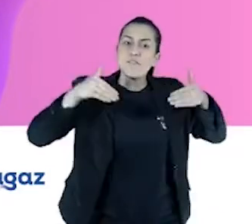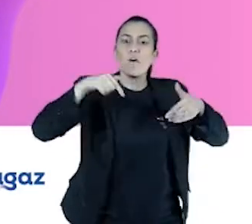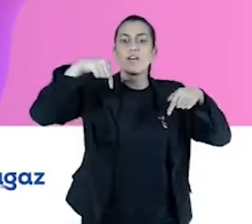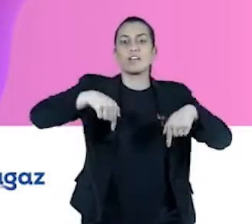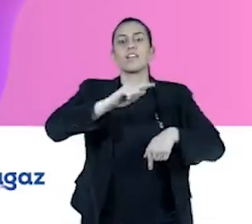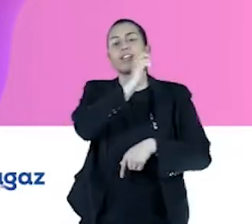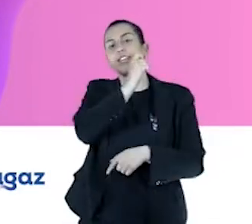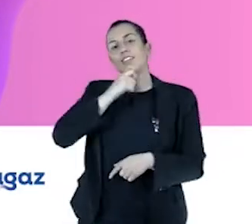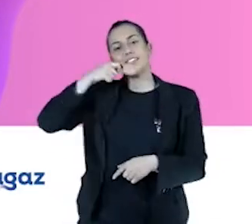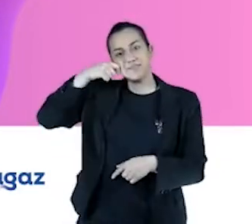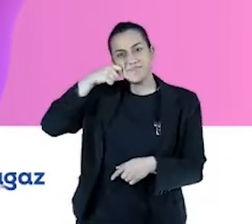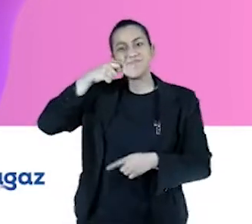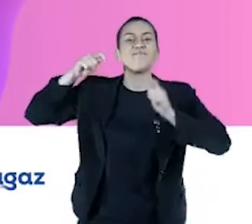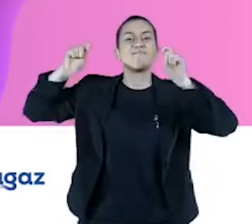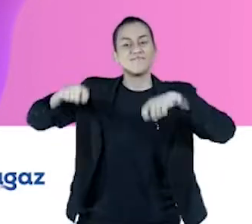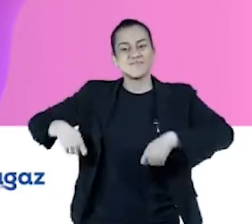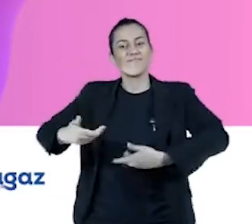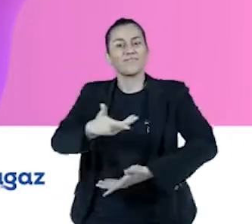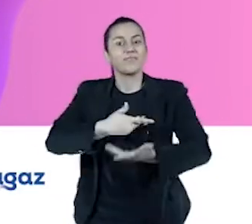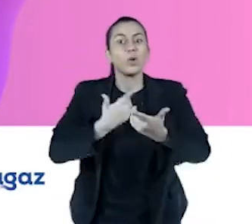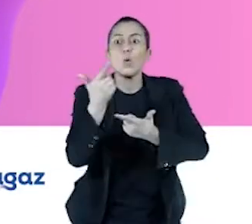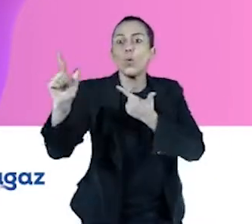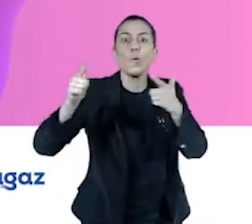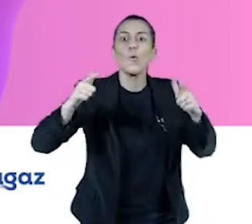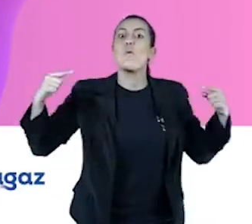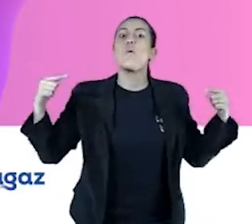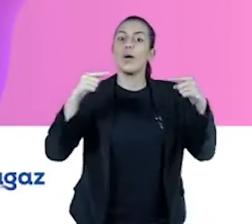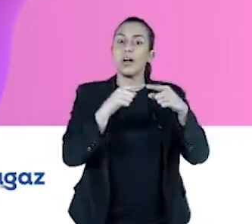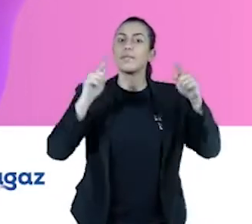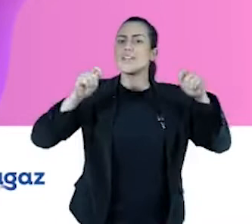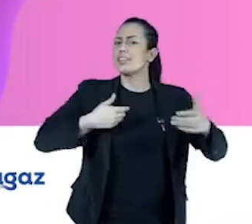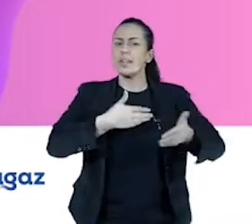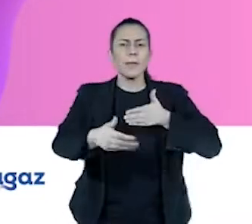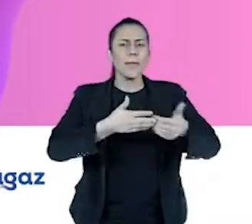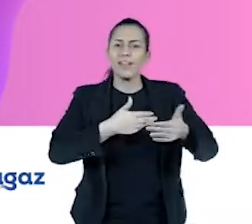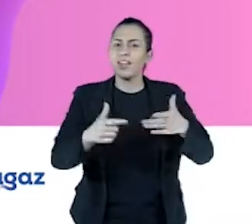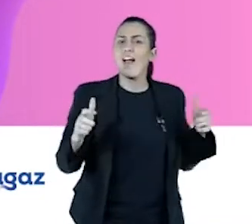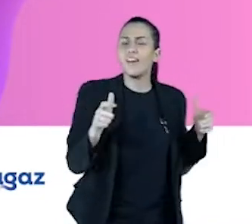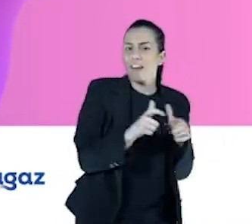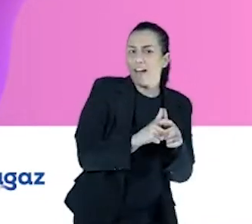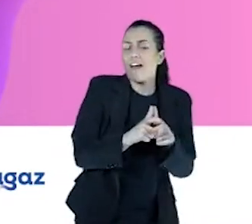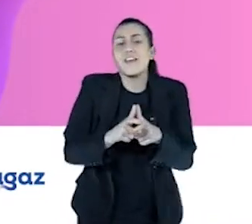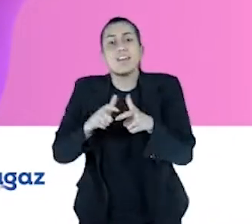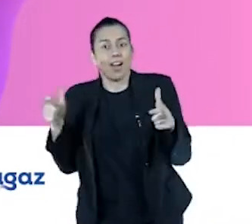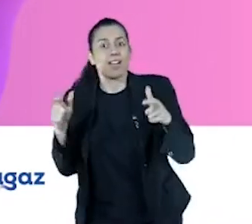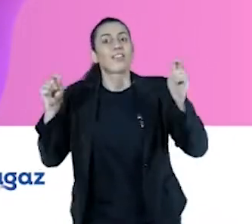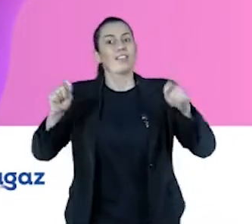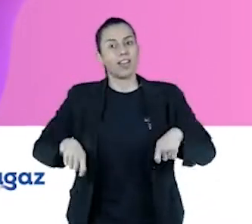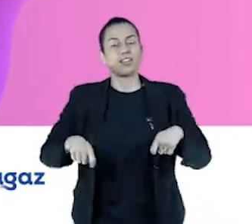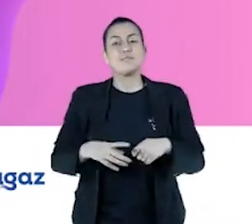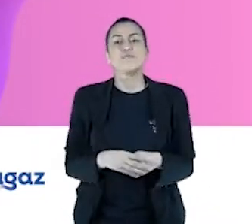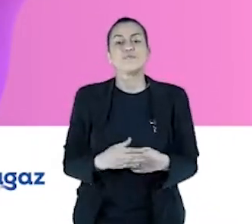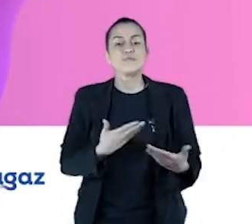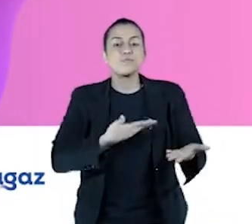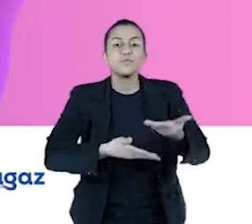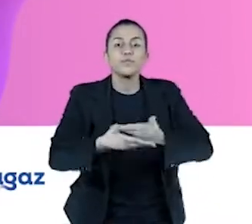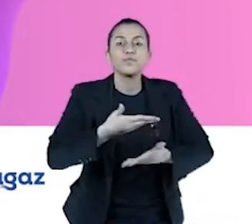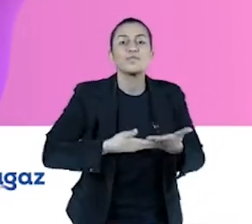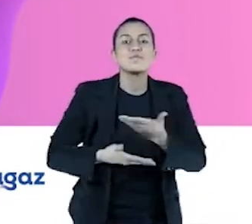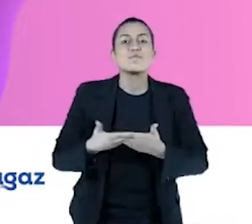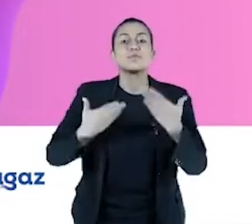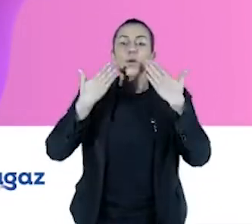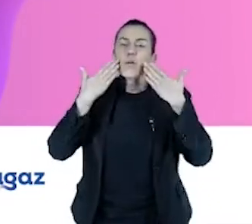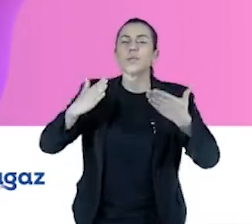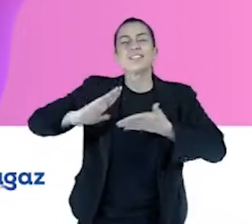Amazon e que podem ser replicados em outros negócios, sejam grandes, sejam pequenos. Então, a ideia é dividir um pouquinho disso hoje com vocês para trazer aí, né,